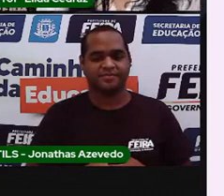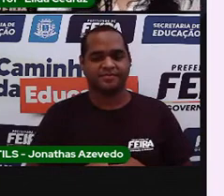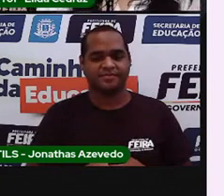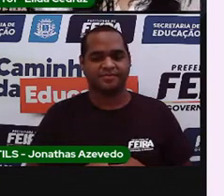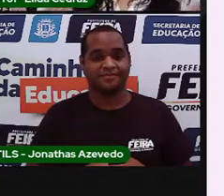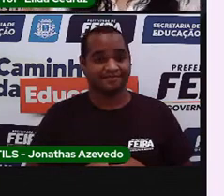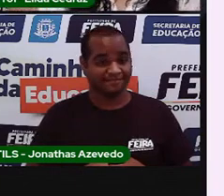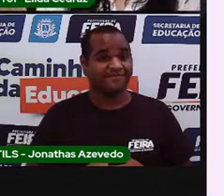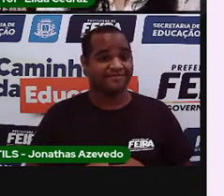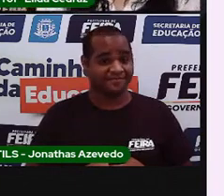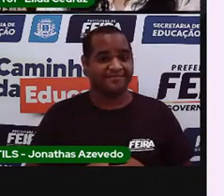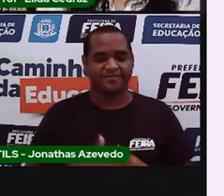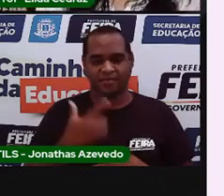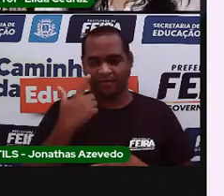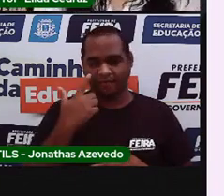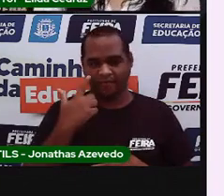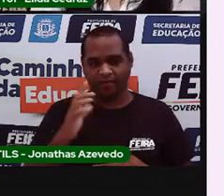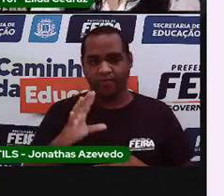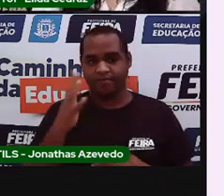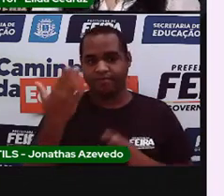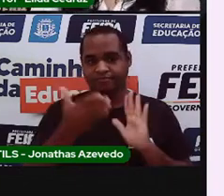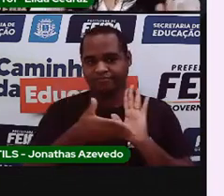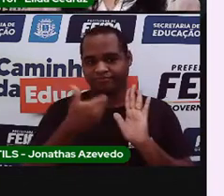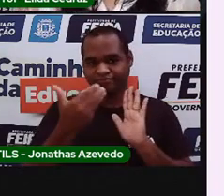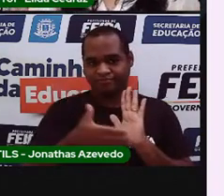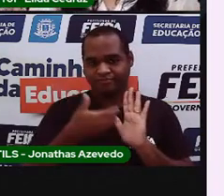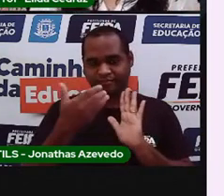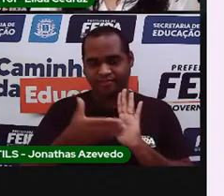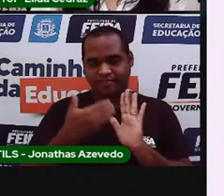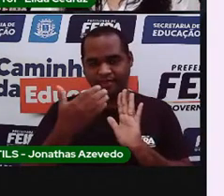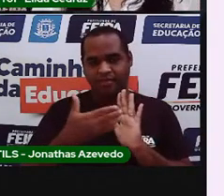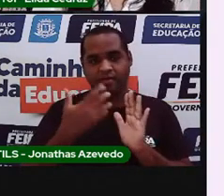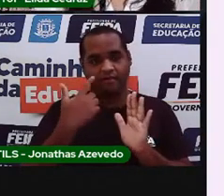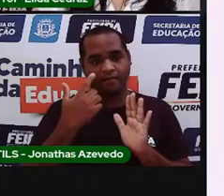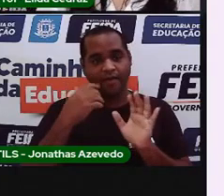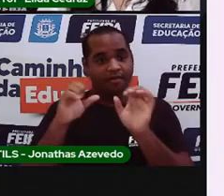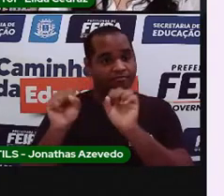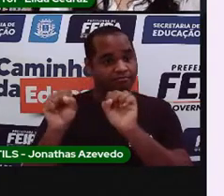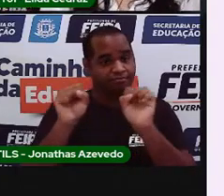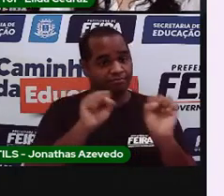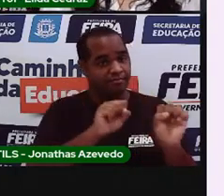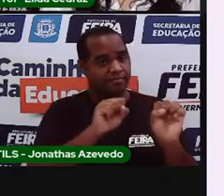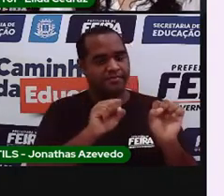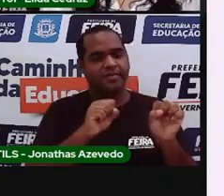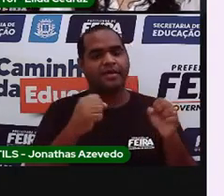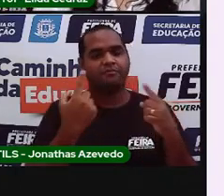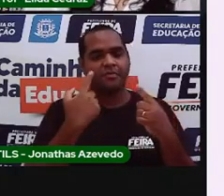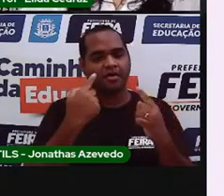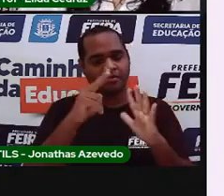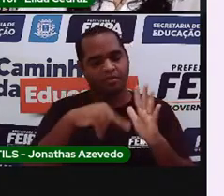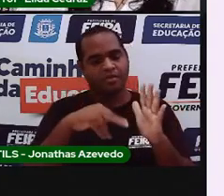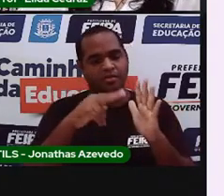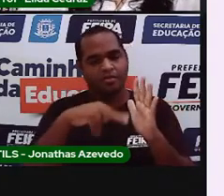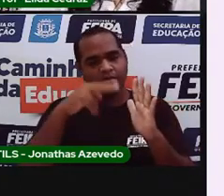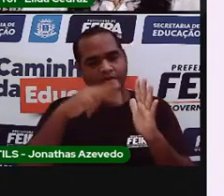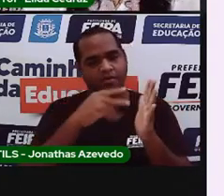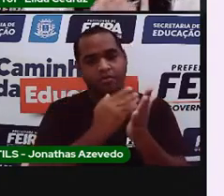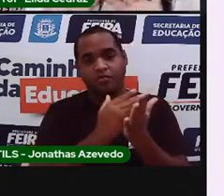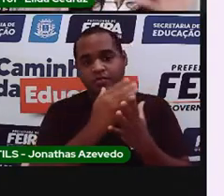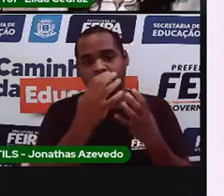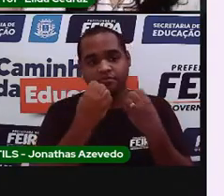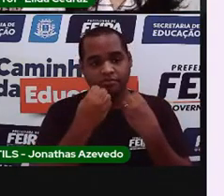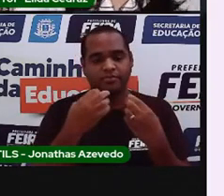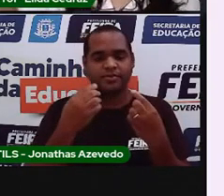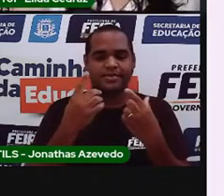Quando a gente abre o livrinho, vocês viram o slide? A Pro começou a leitura e estava tendo